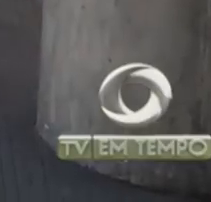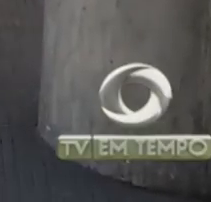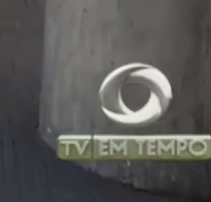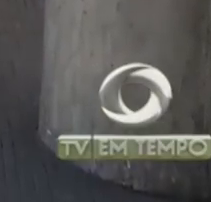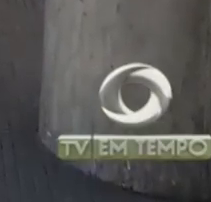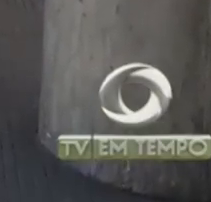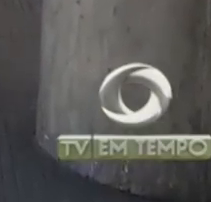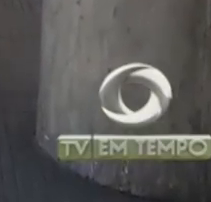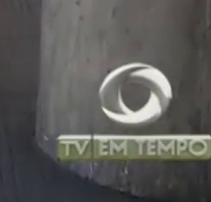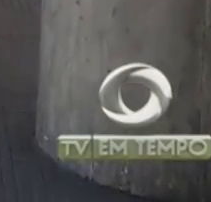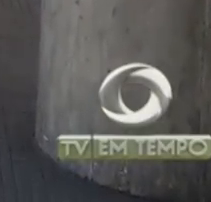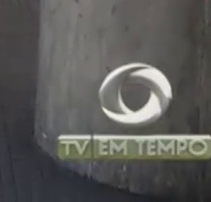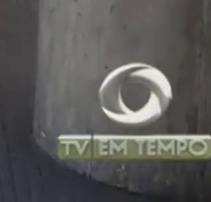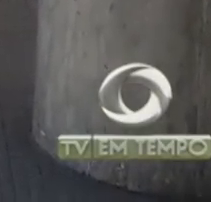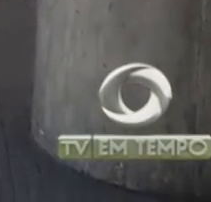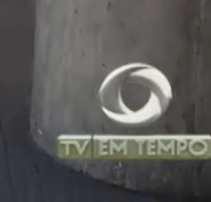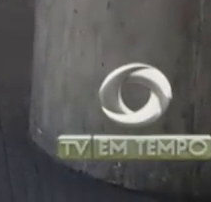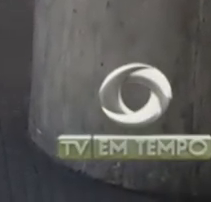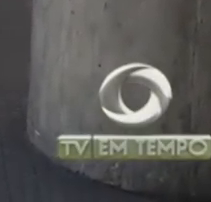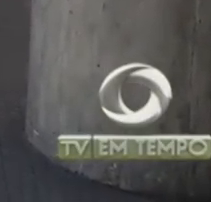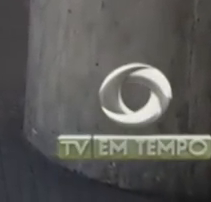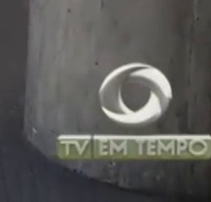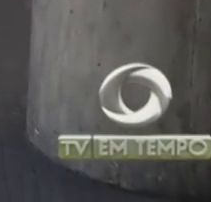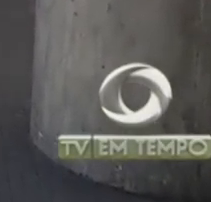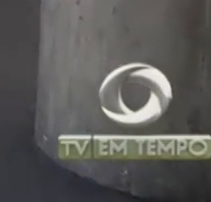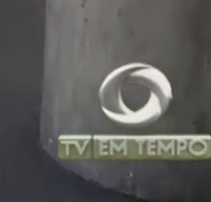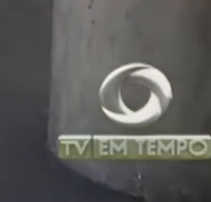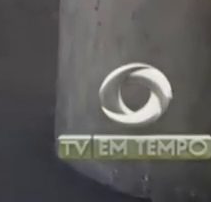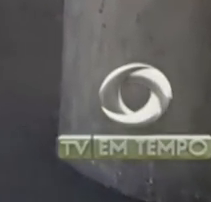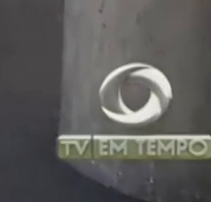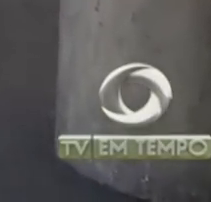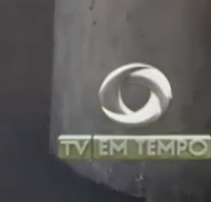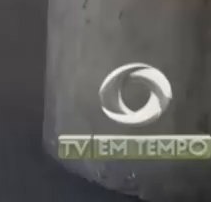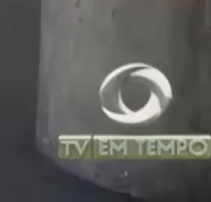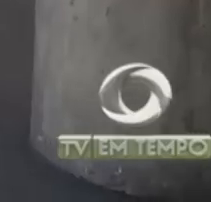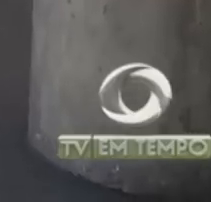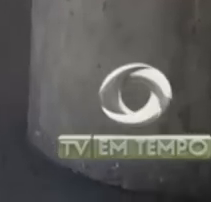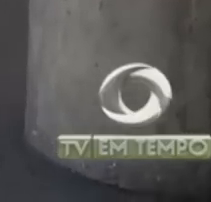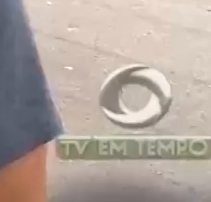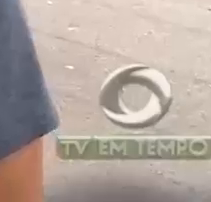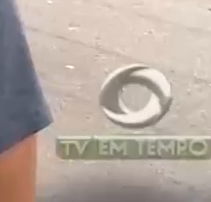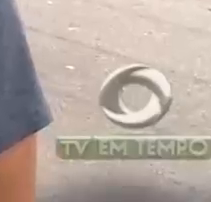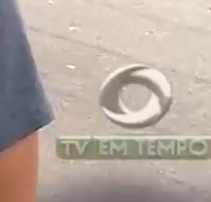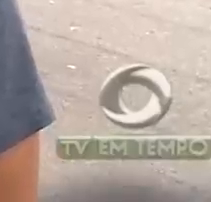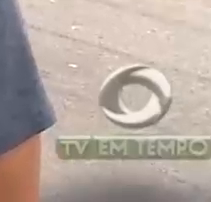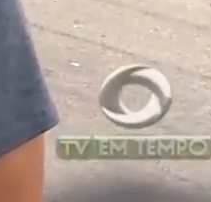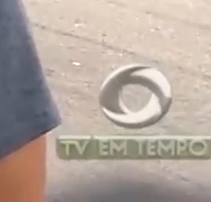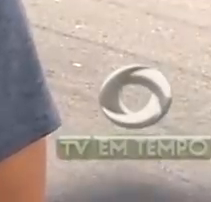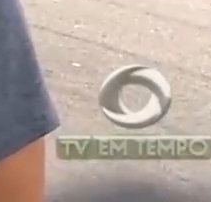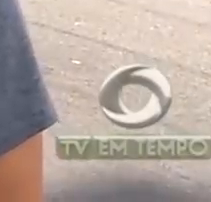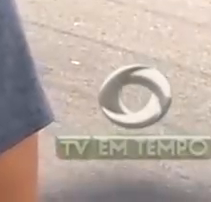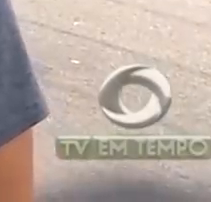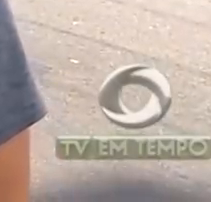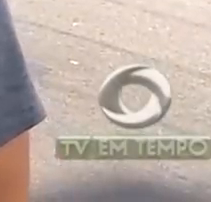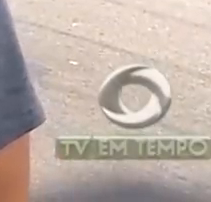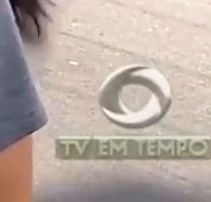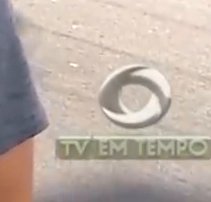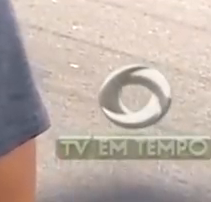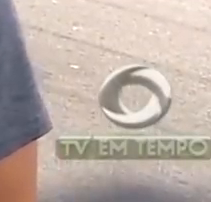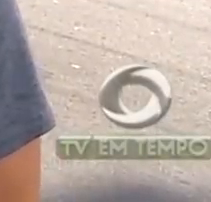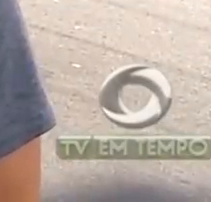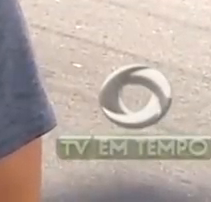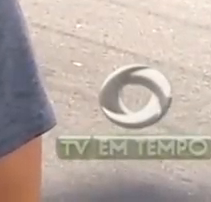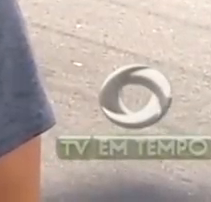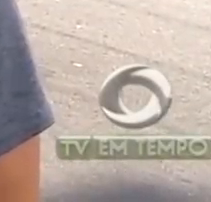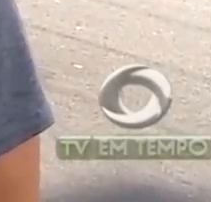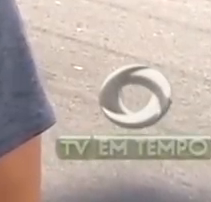A corralizante, A fica bastante com medo, né, dessa situação que está acontecendo, né? Porque você trabalha para ter as coisas, para um vagabundo